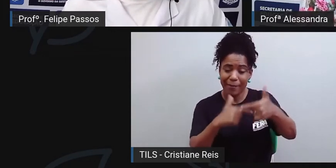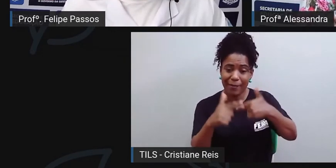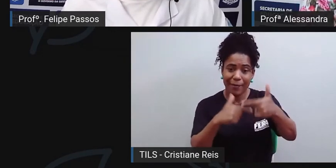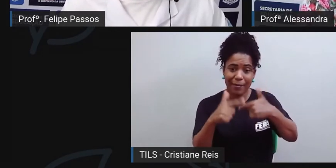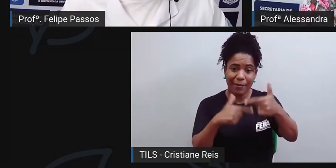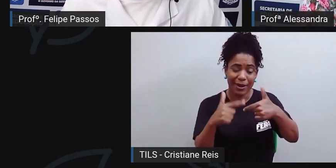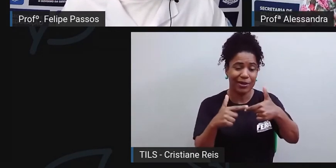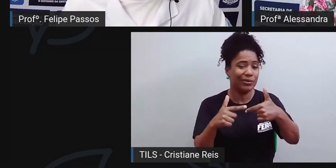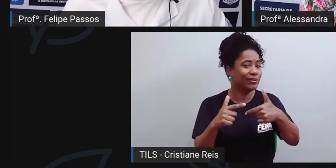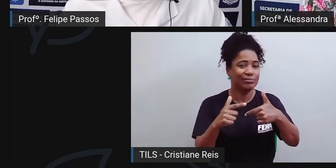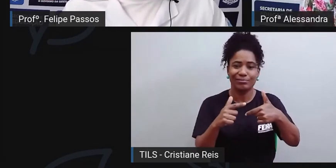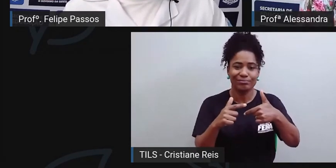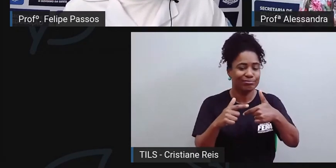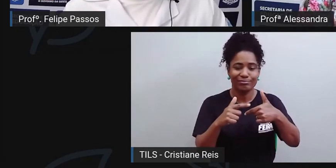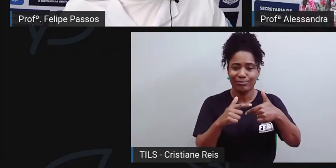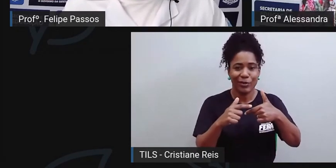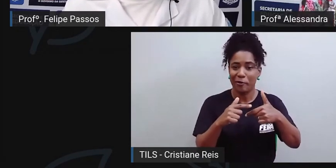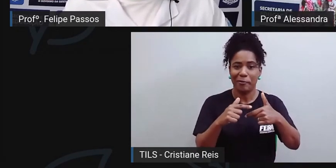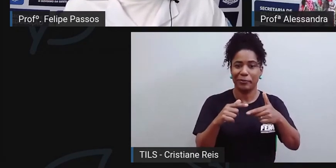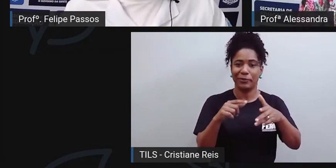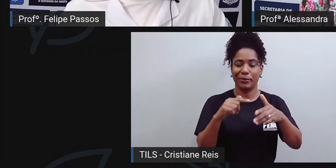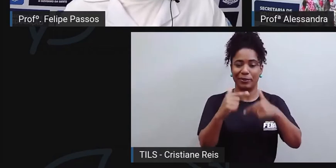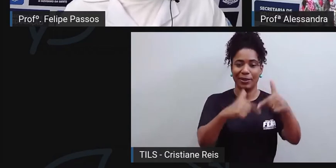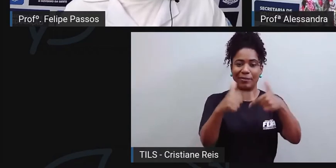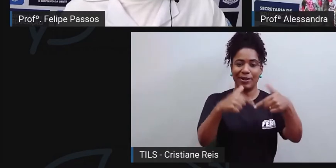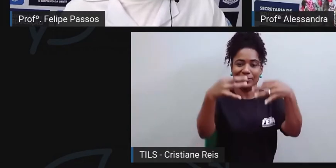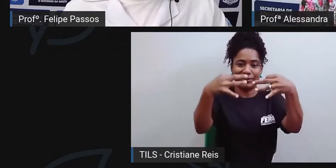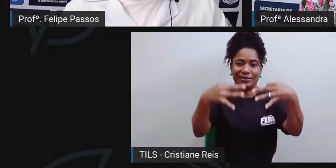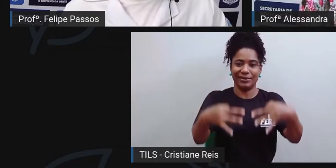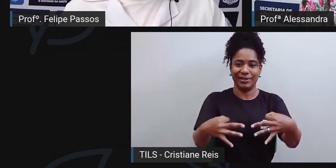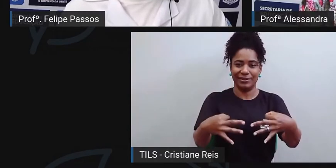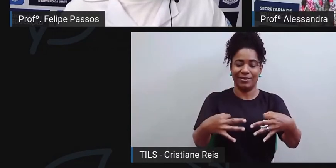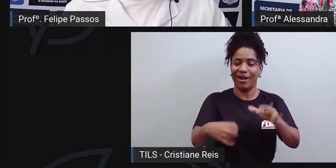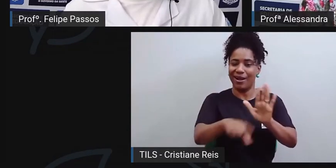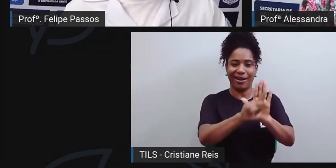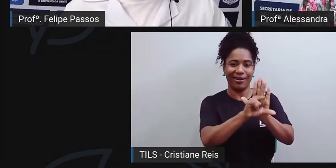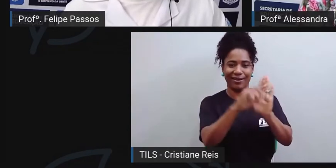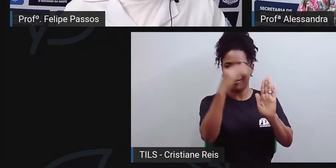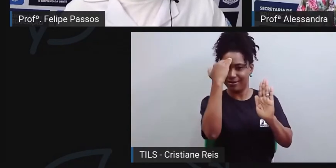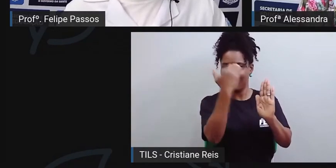de uma redução ou de uma inexistência de leis trabalhistas.